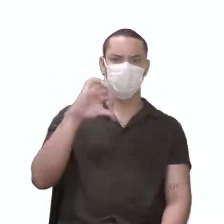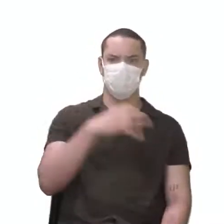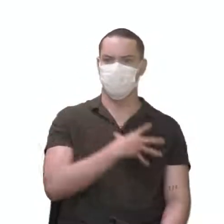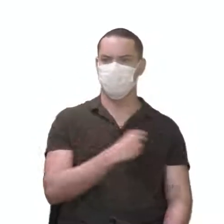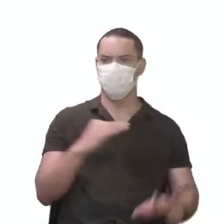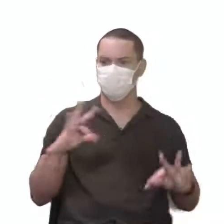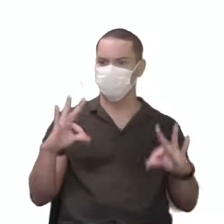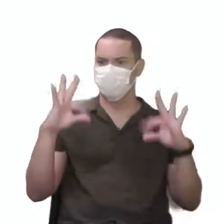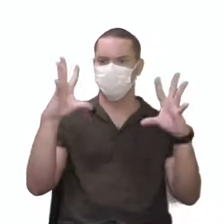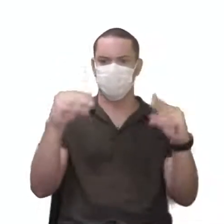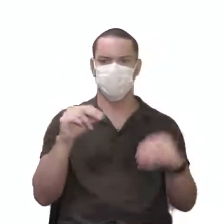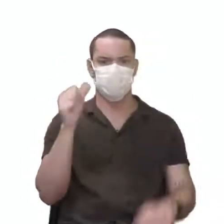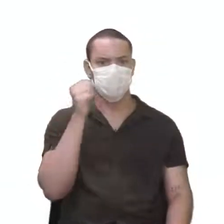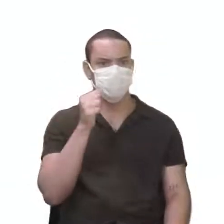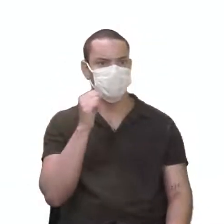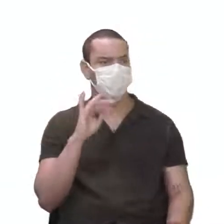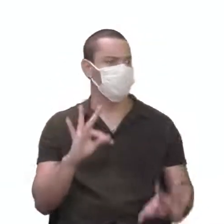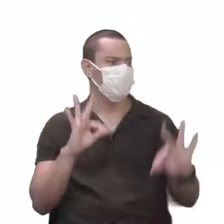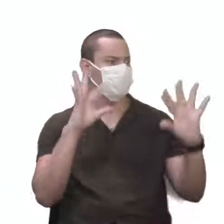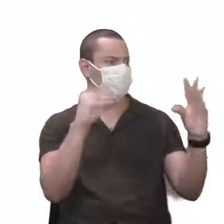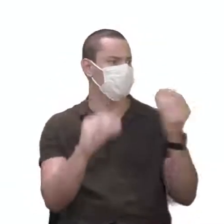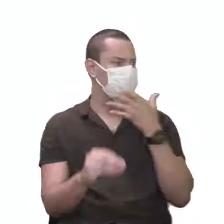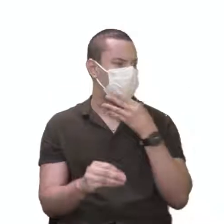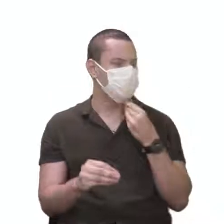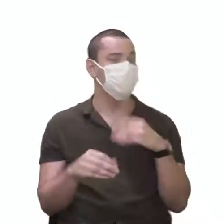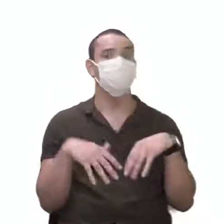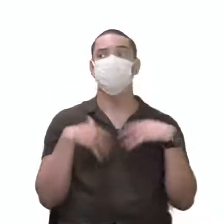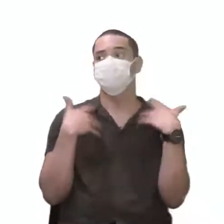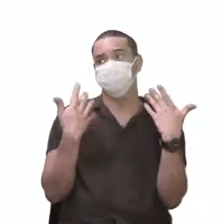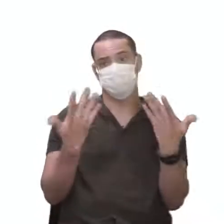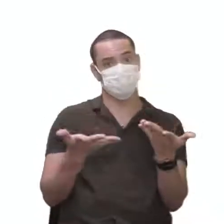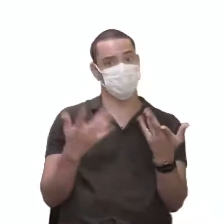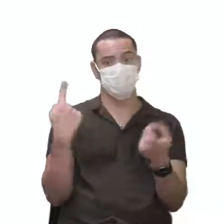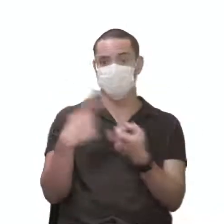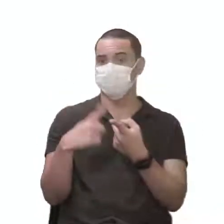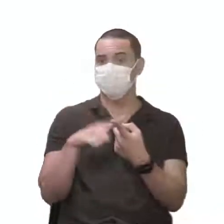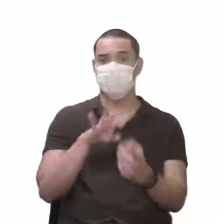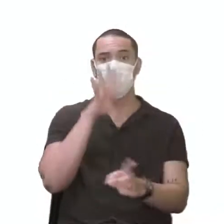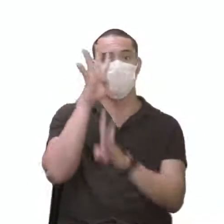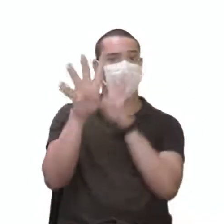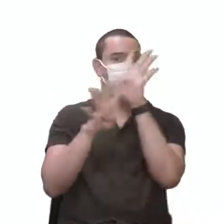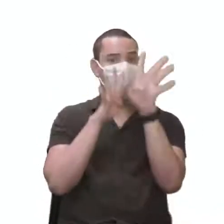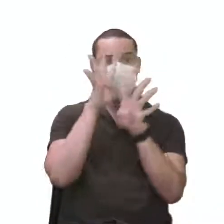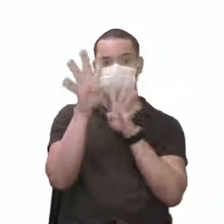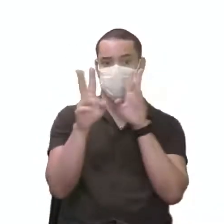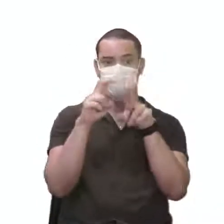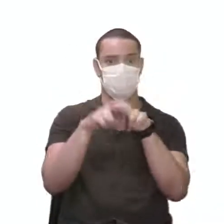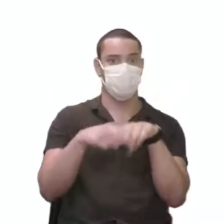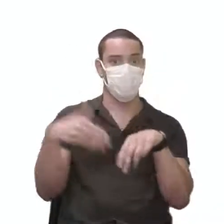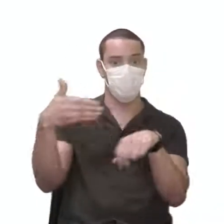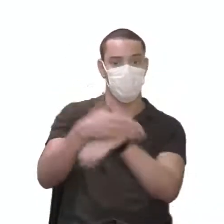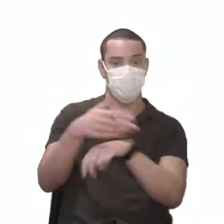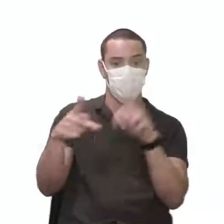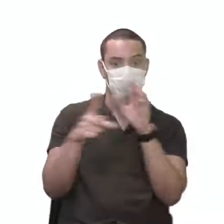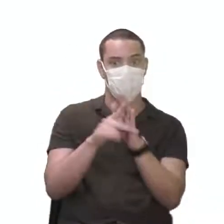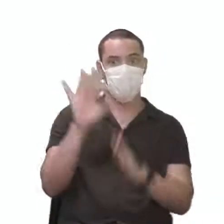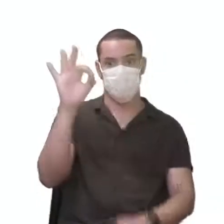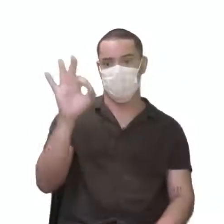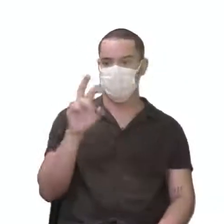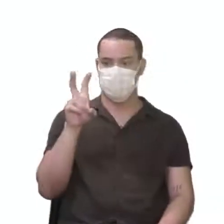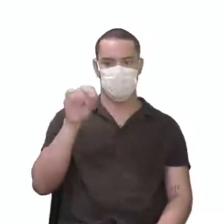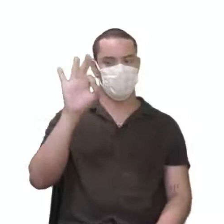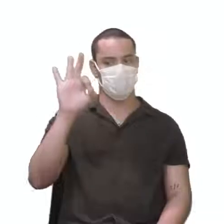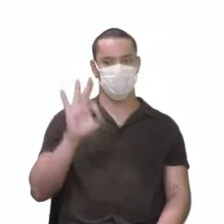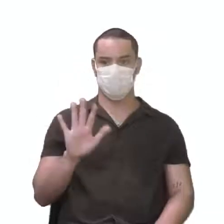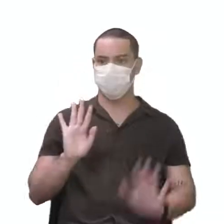e todas foram meninas. Ou todos foram meninos. Pois é, os eventos são aleatórios, mas a frequência, né? Da probabilidade de acontecer